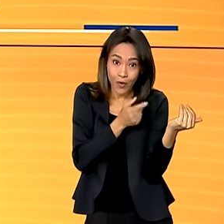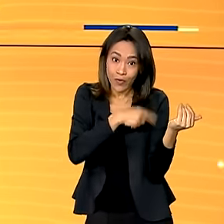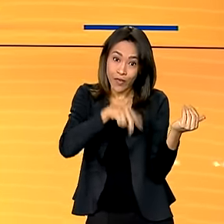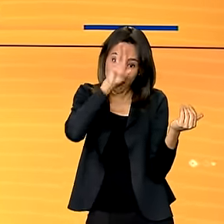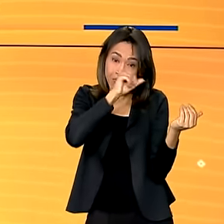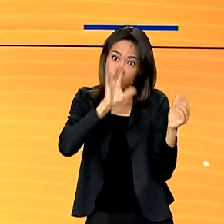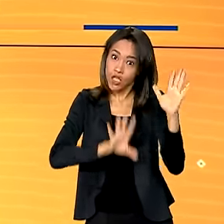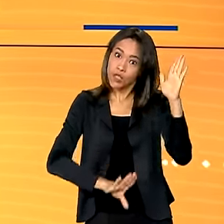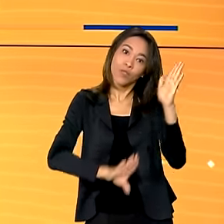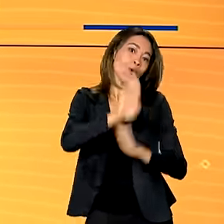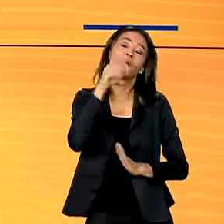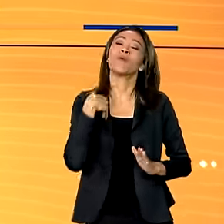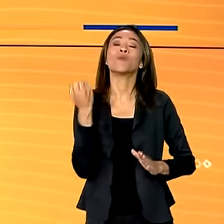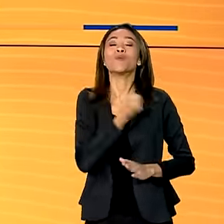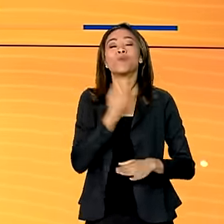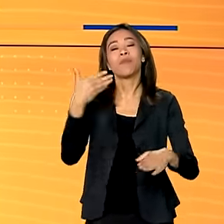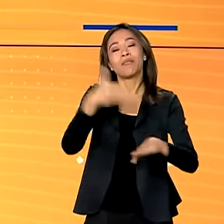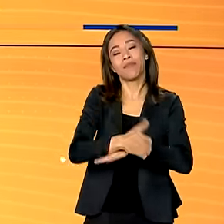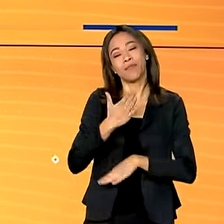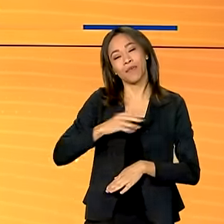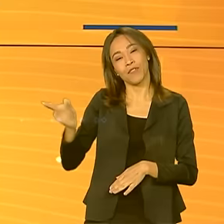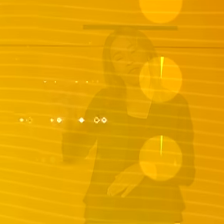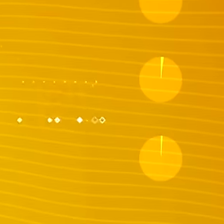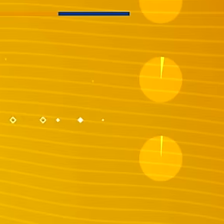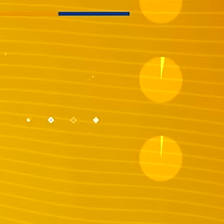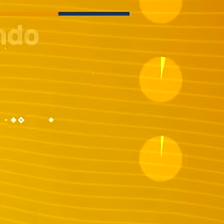em número de participantes. A gente volta já já.